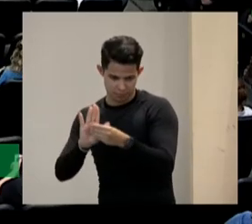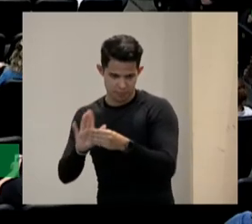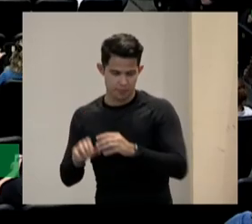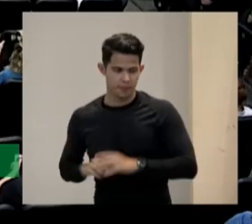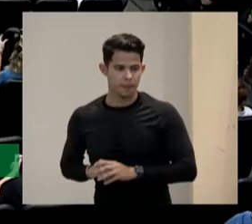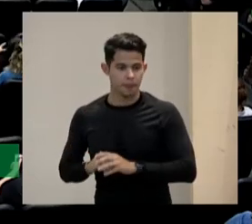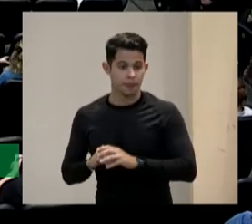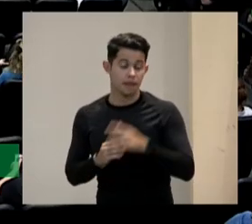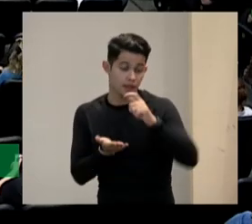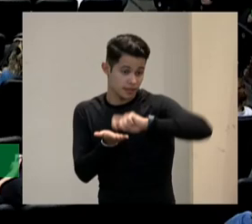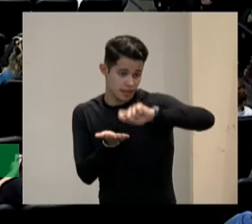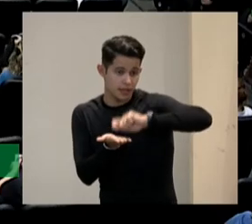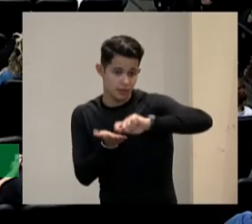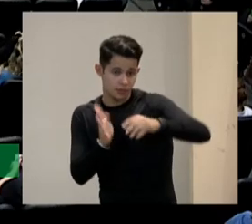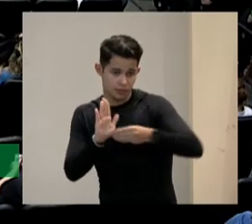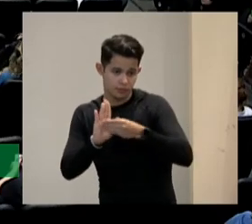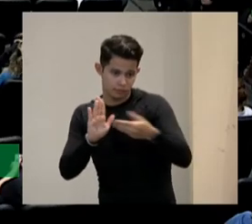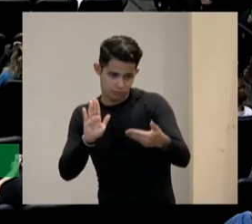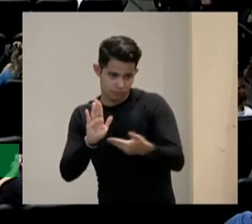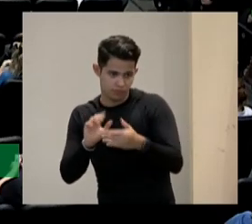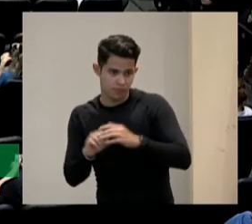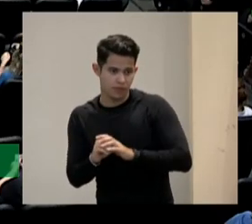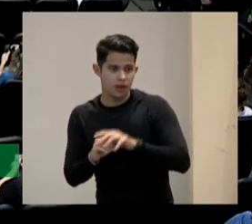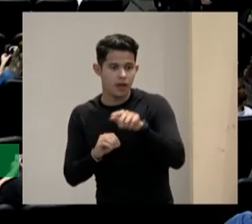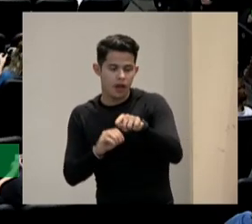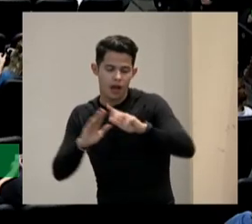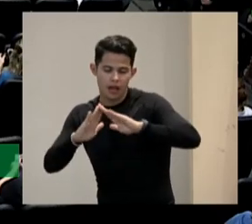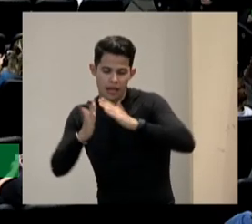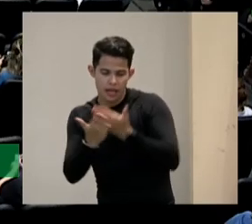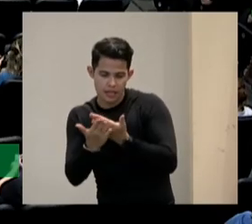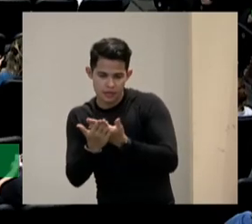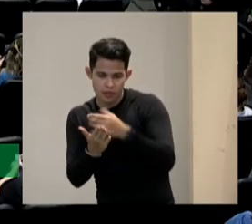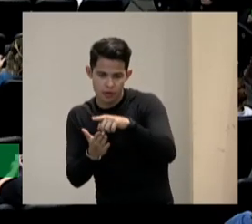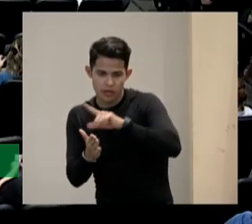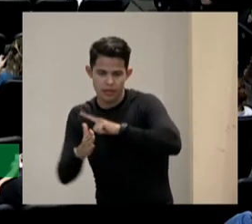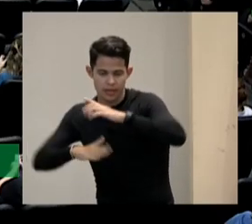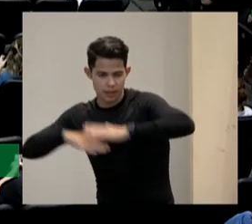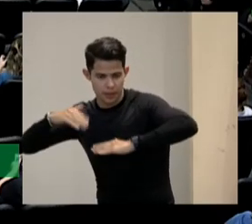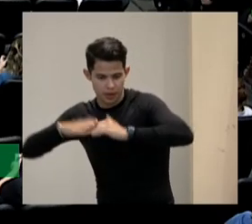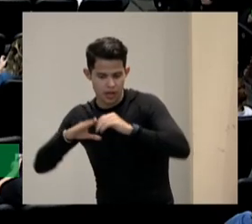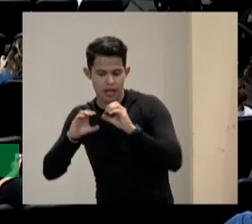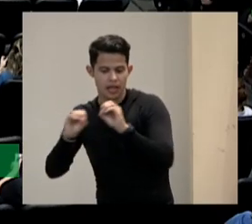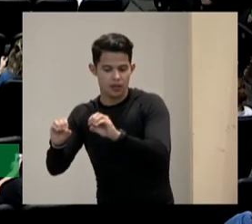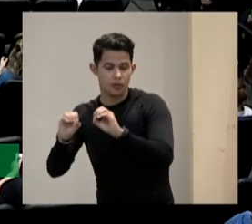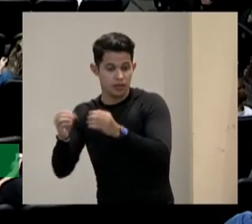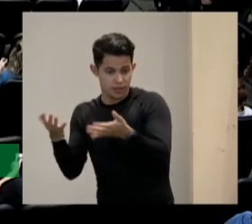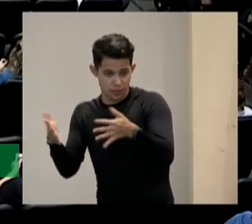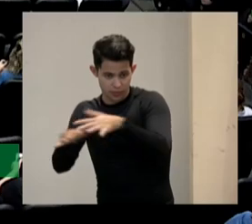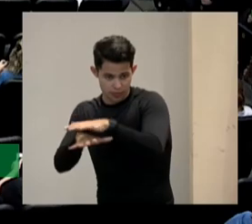está escrito aquela escola tinha prácticas educativas inclusivas